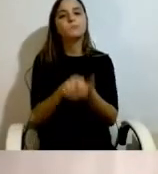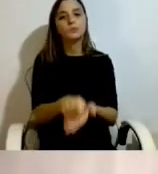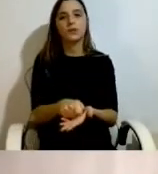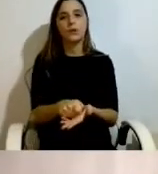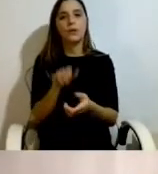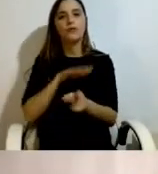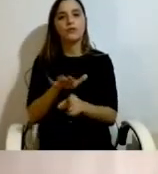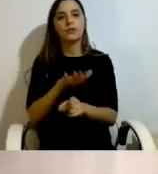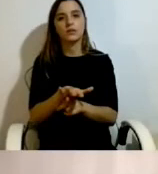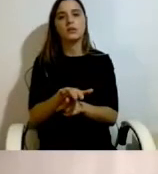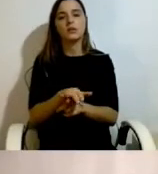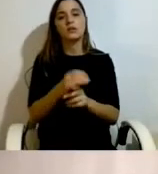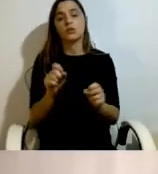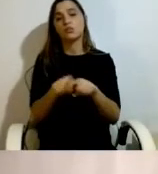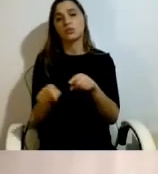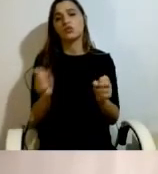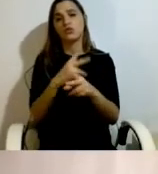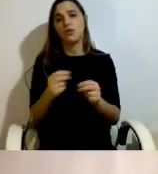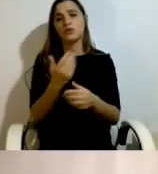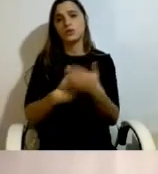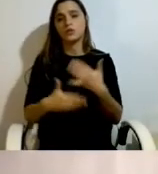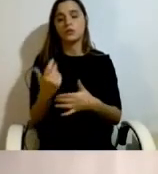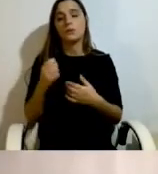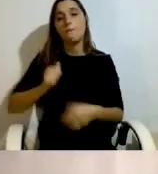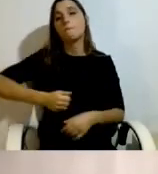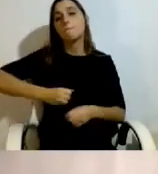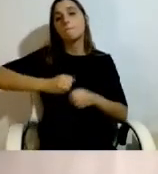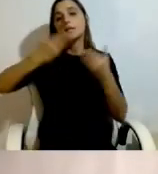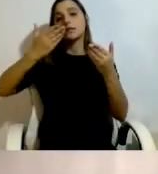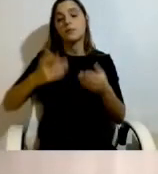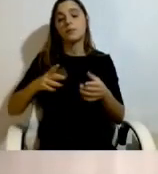nas novas políticas de deficiência, nomeadamente a criação do MAVI.